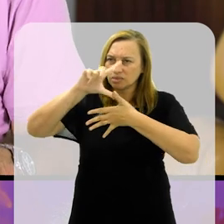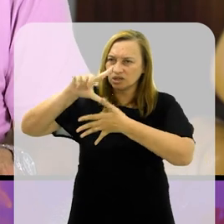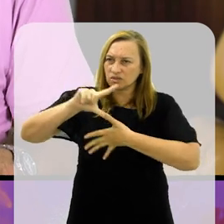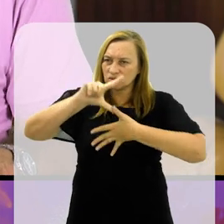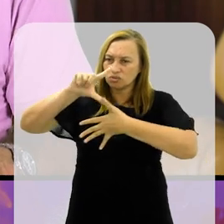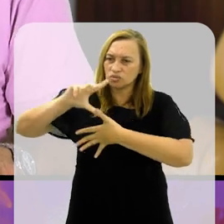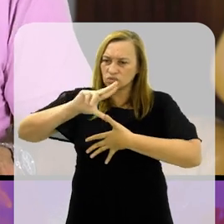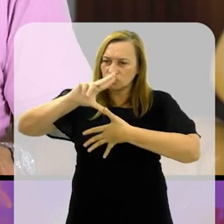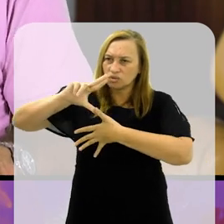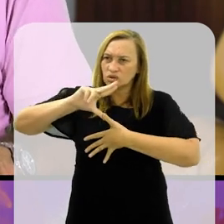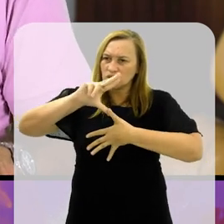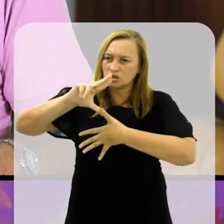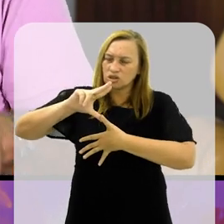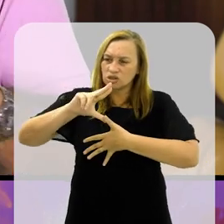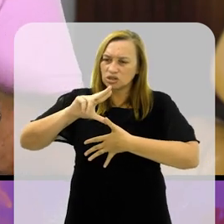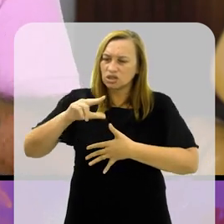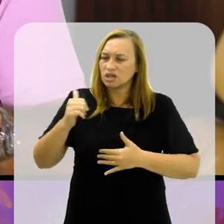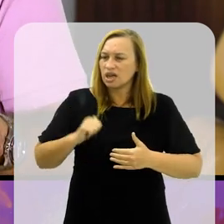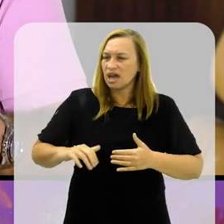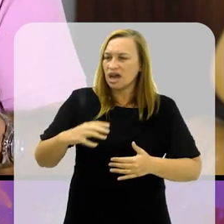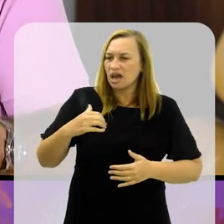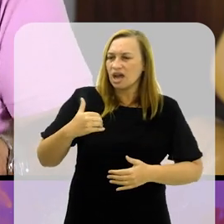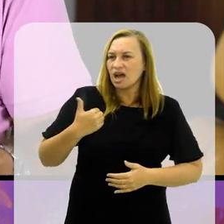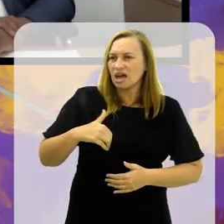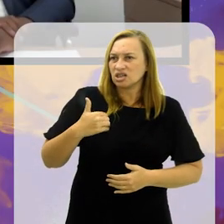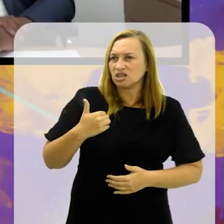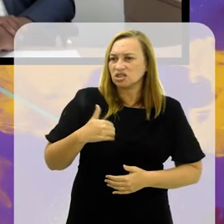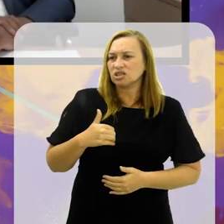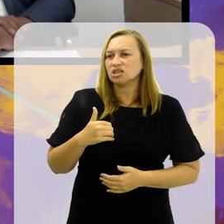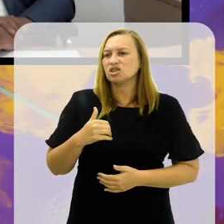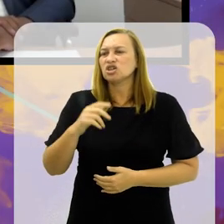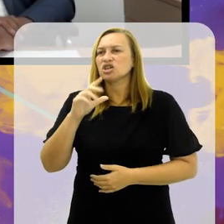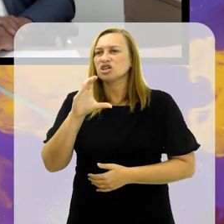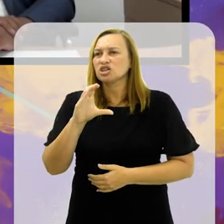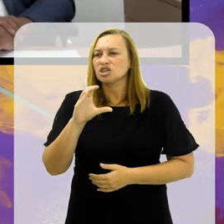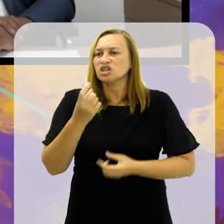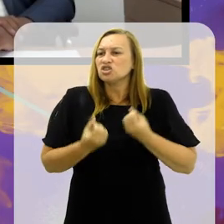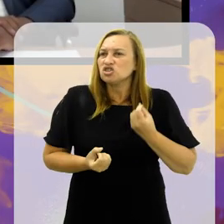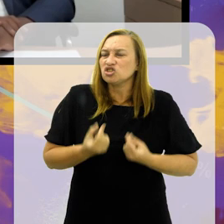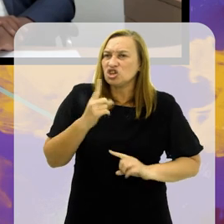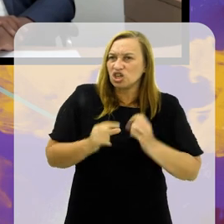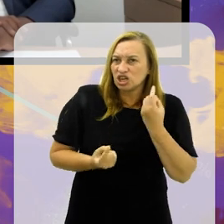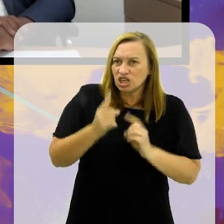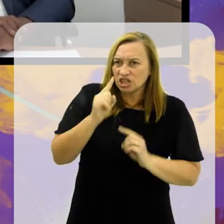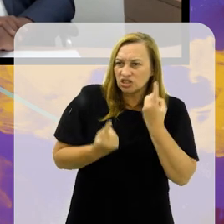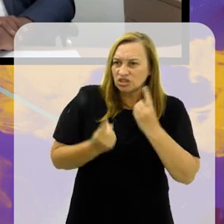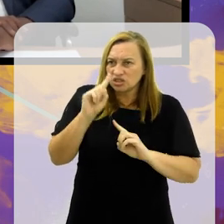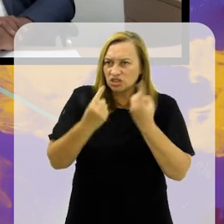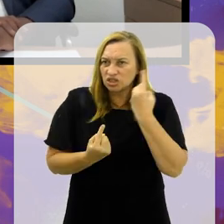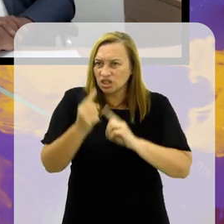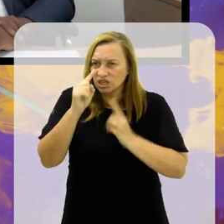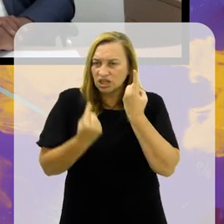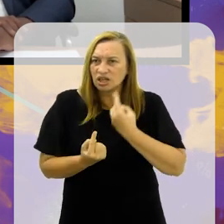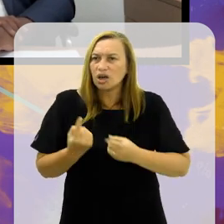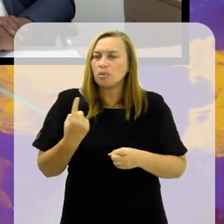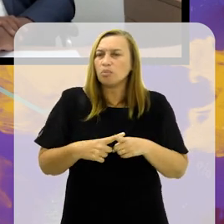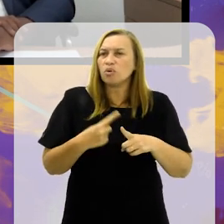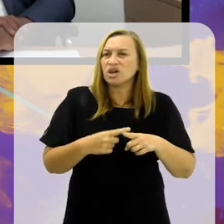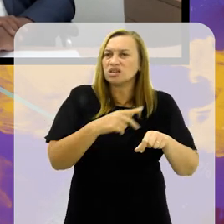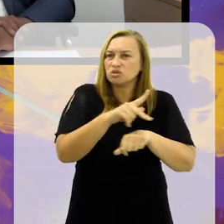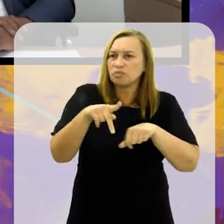na América do Sul com a Argentina, Chile e demais países e na Europa, né, hoje é bem menor aqui em nosso país.